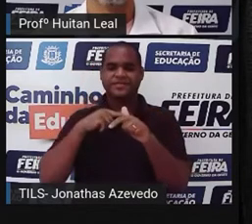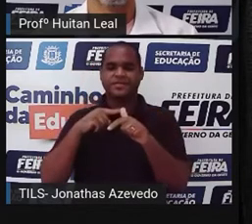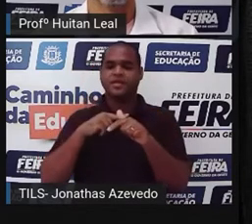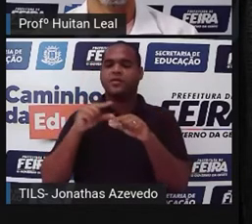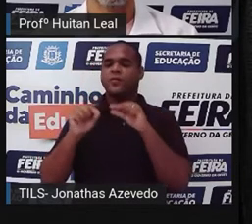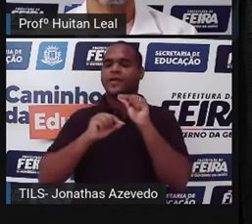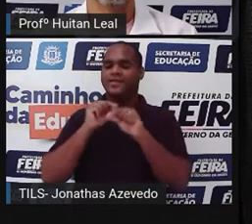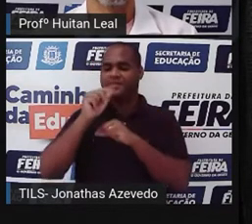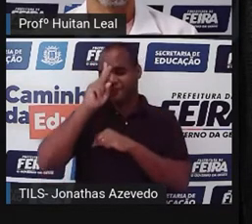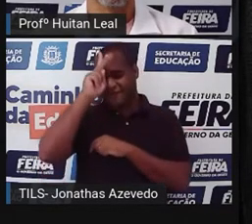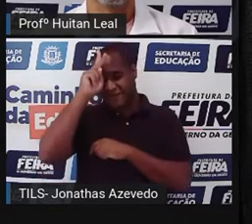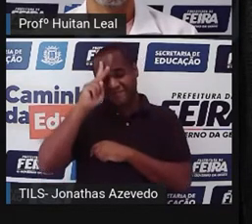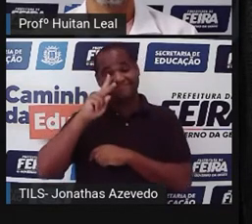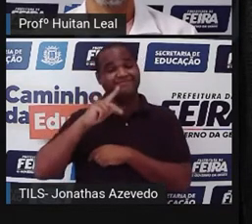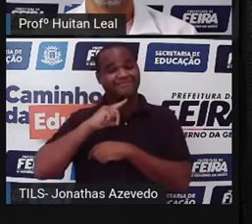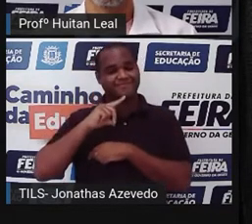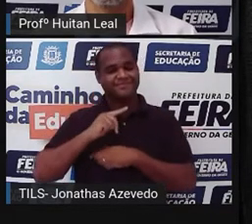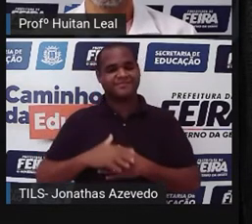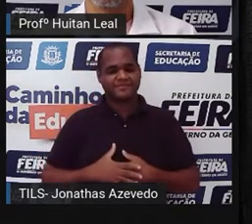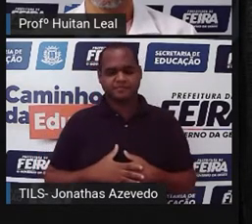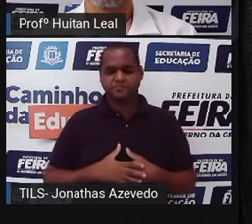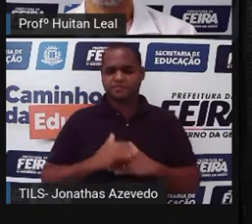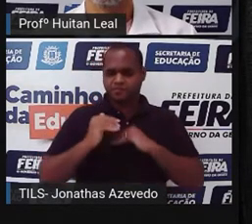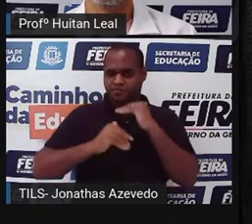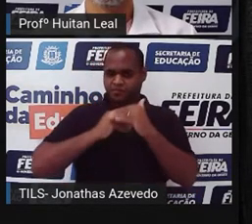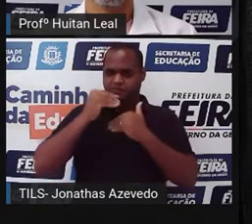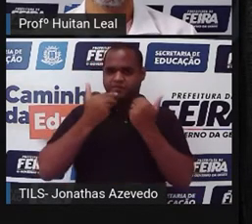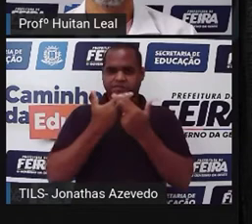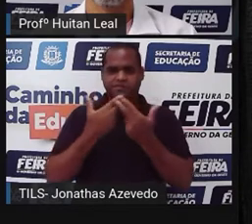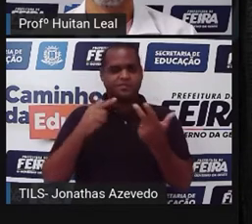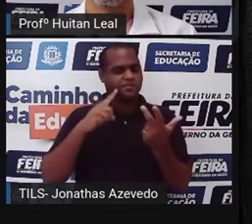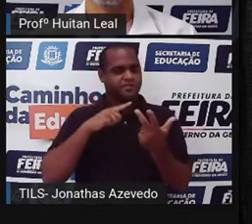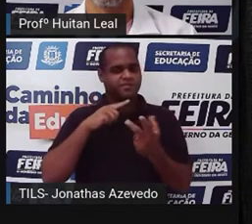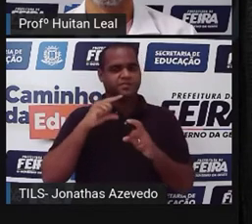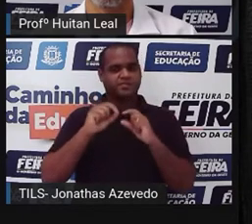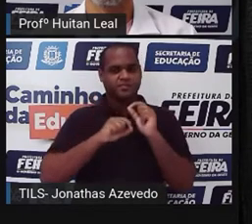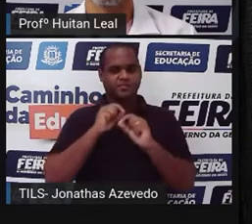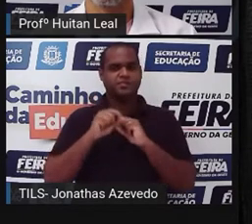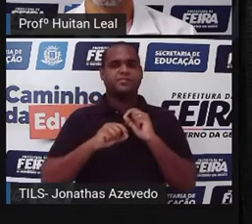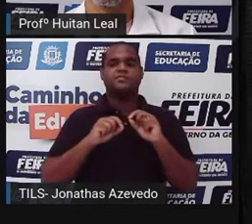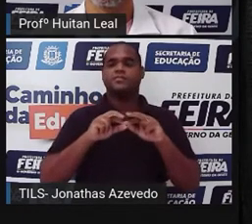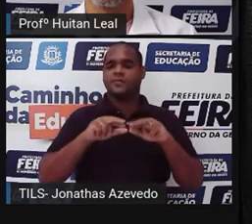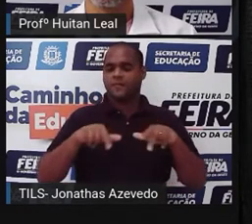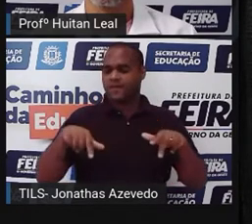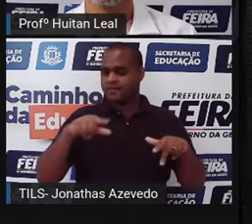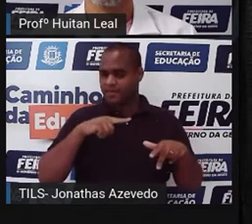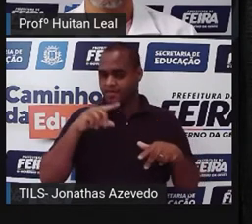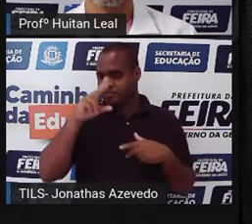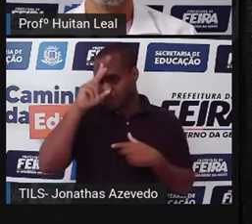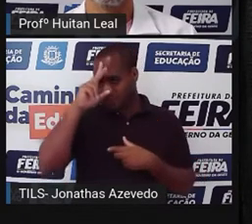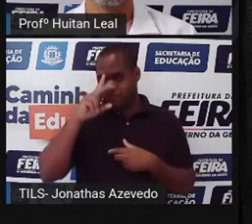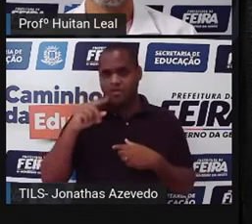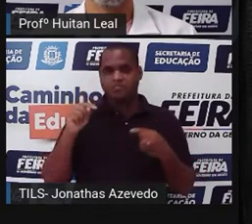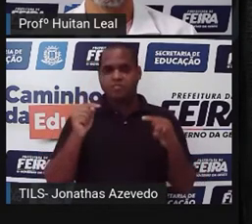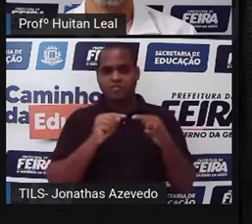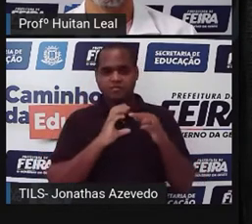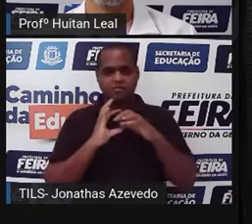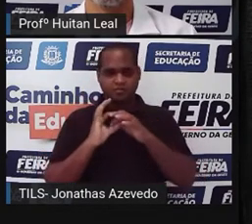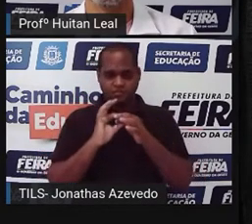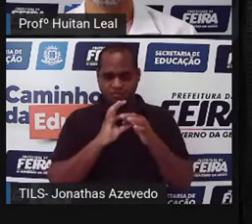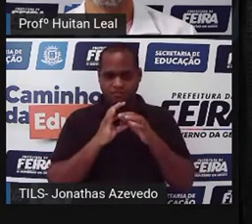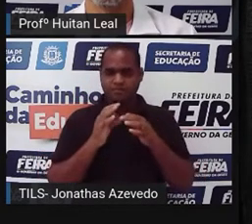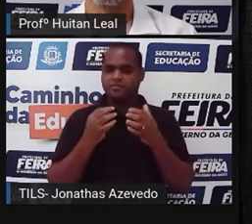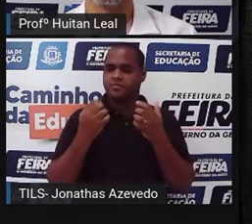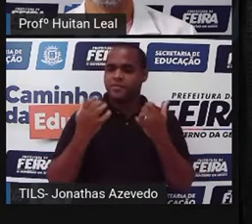da trama da história. Desenvolvimento. Aqui se desenrolam os acontecimentos da história, relacionados com o problema